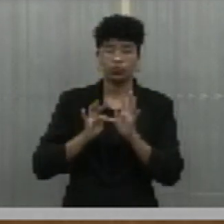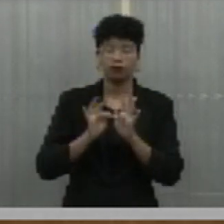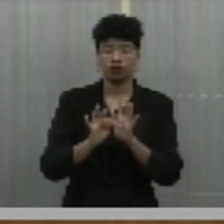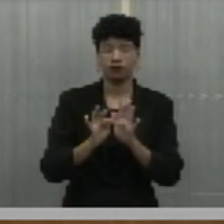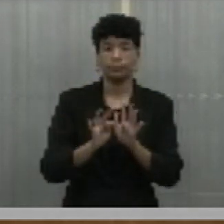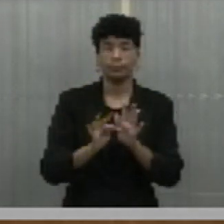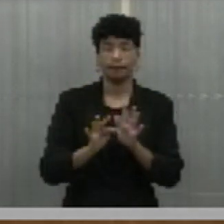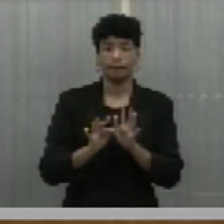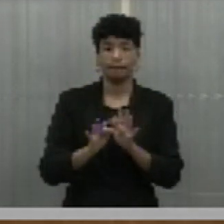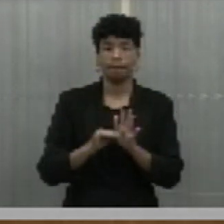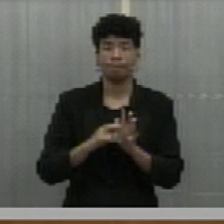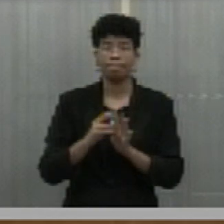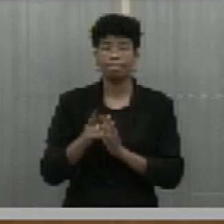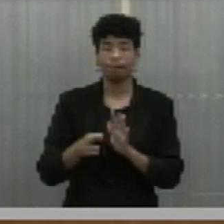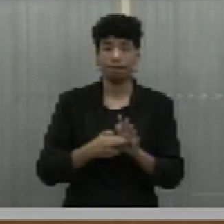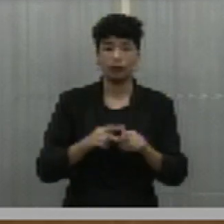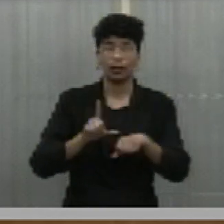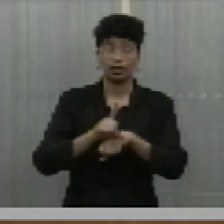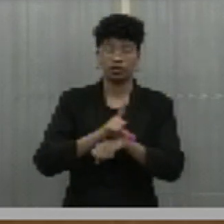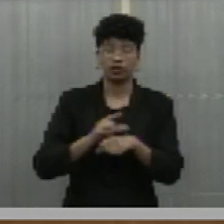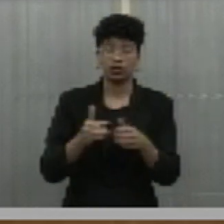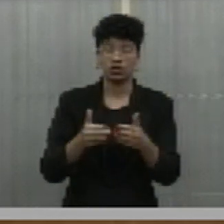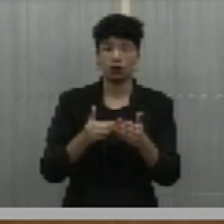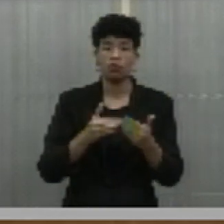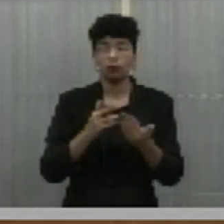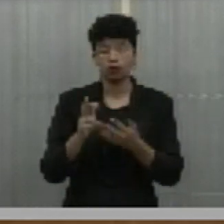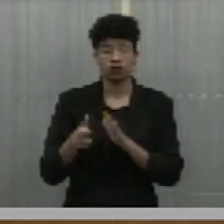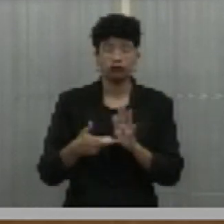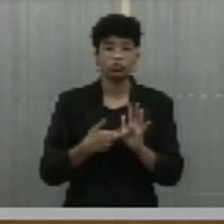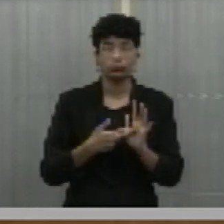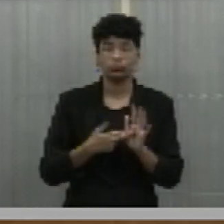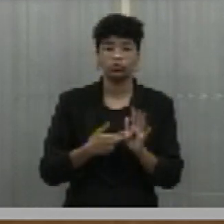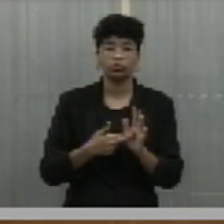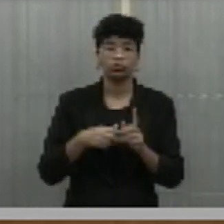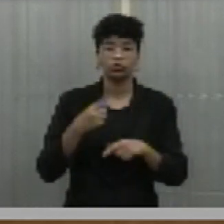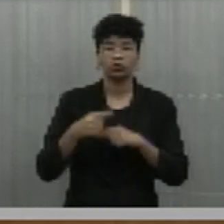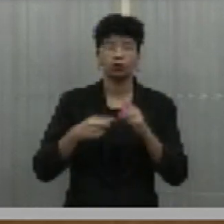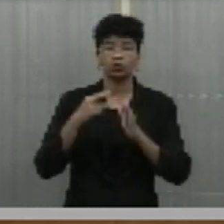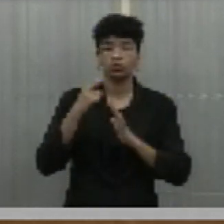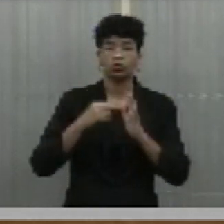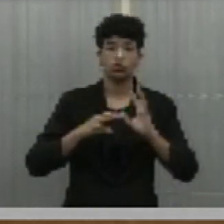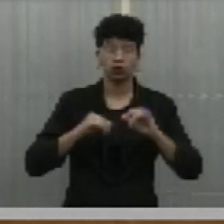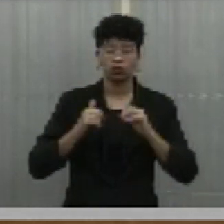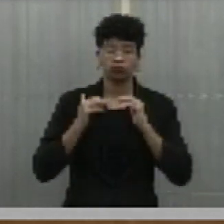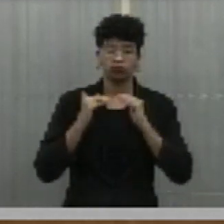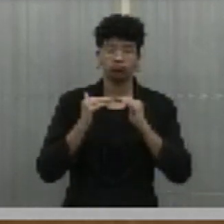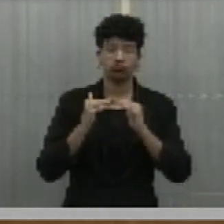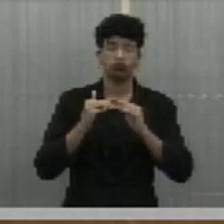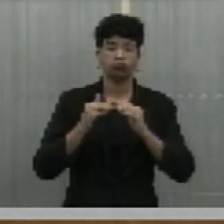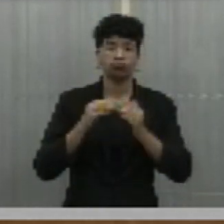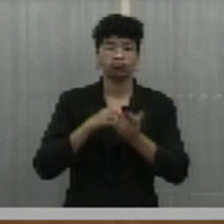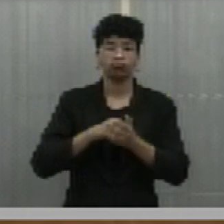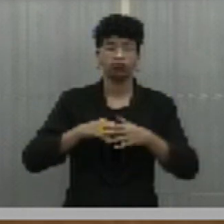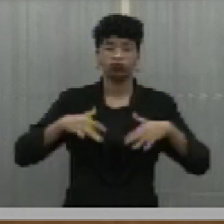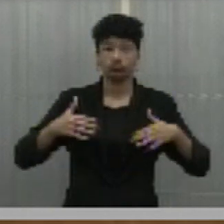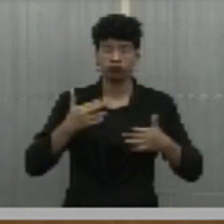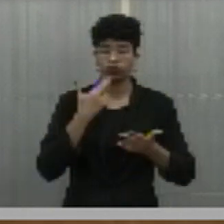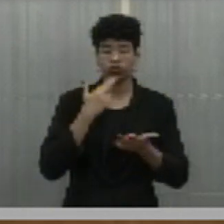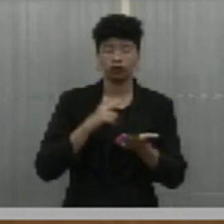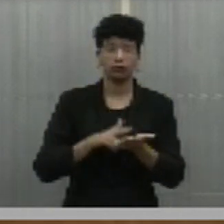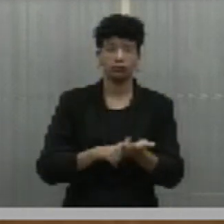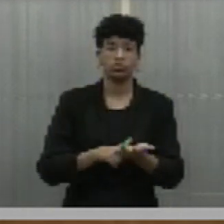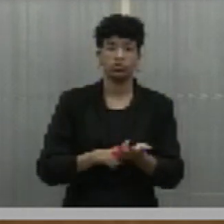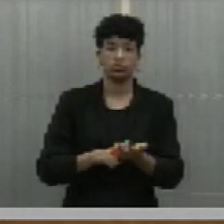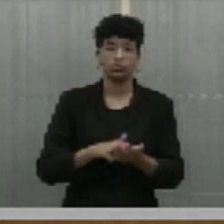assento nesta Casa Legislativa, requer, na forma regimental, que depois de líder e aprovado em plenário, seja encaminhado ao senhor